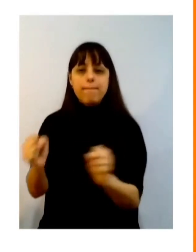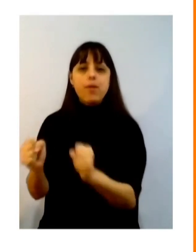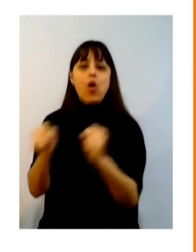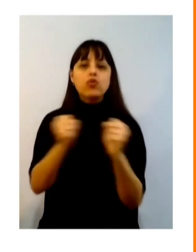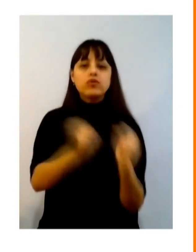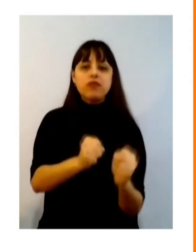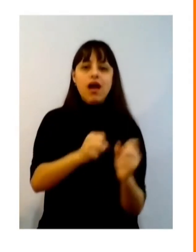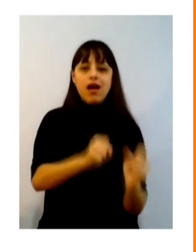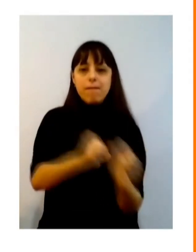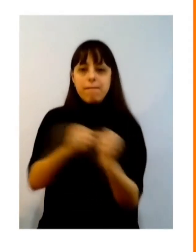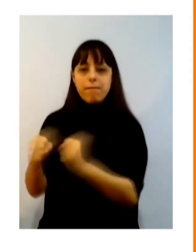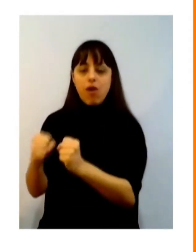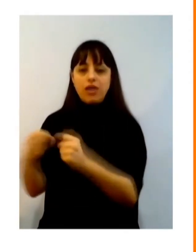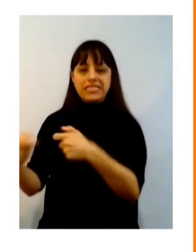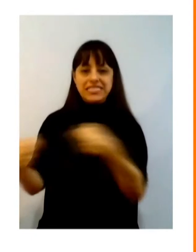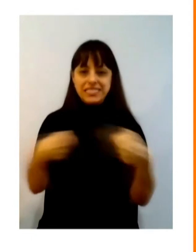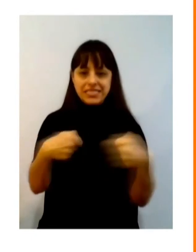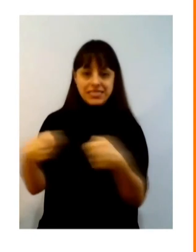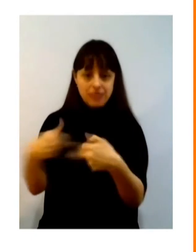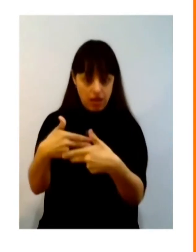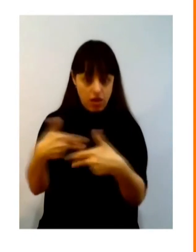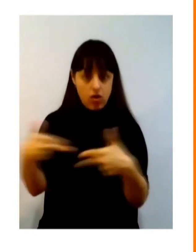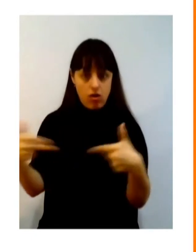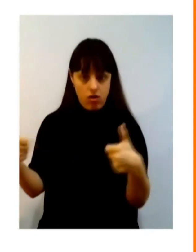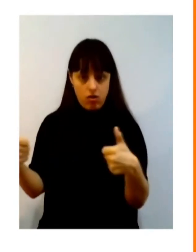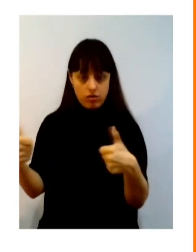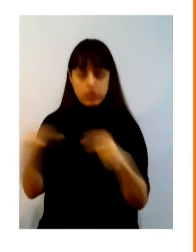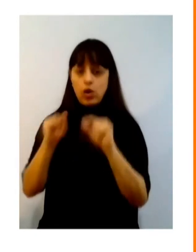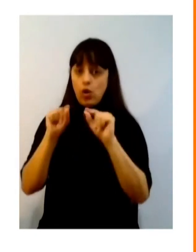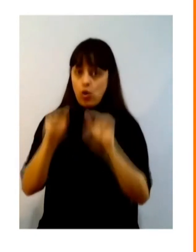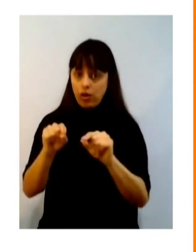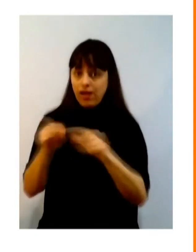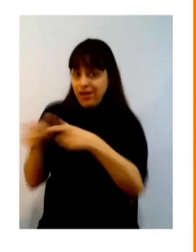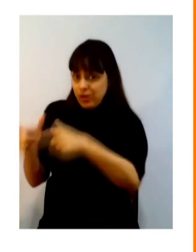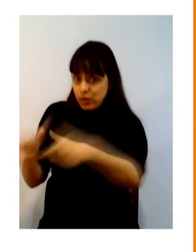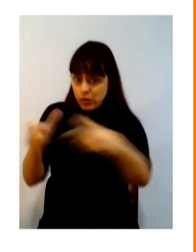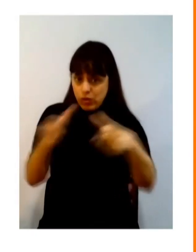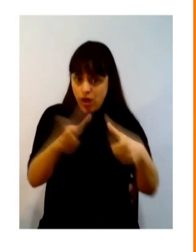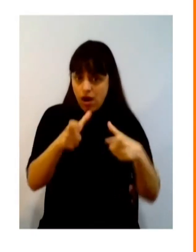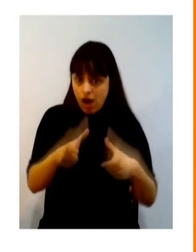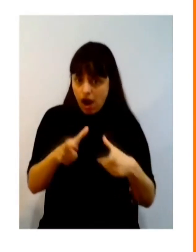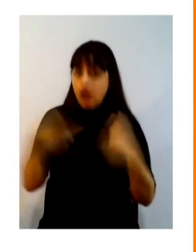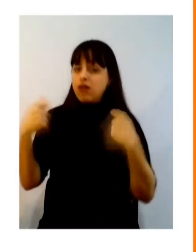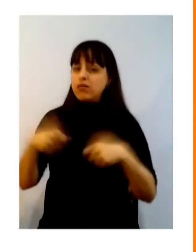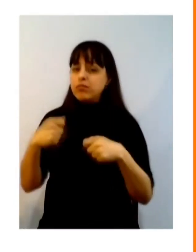começam a exercer desde espacios cambios de paradigmas, cambios de